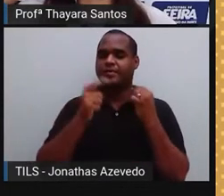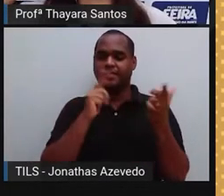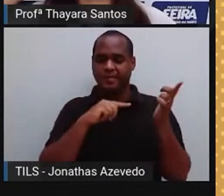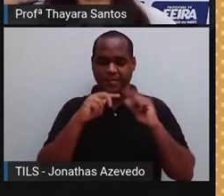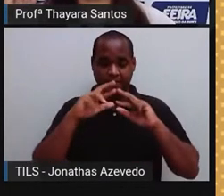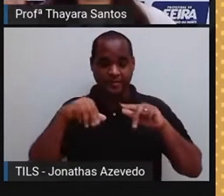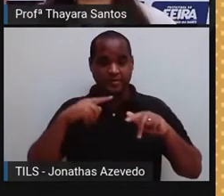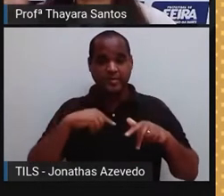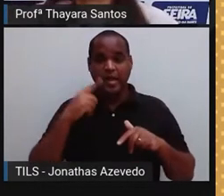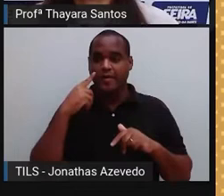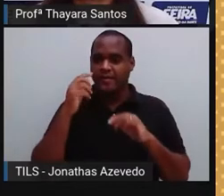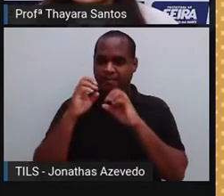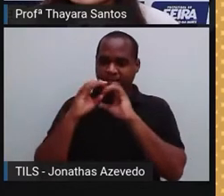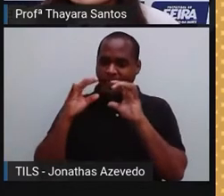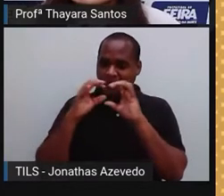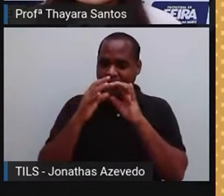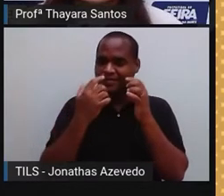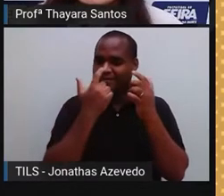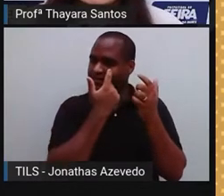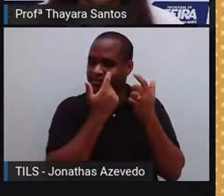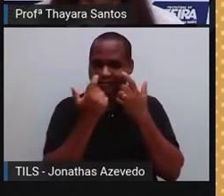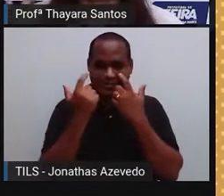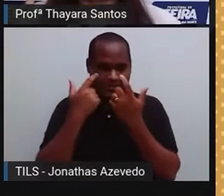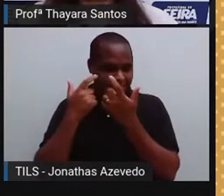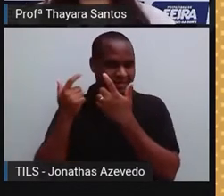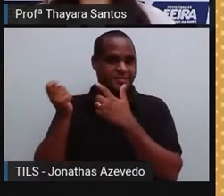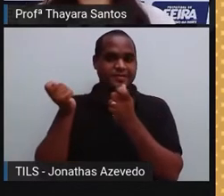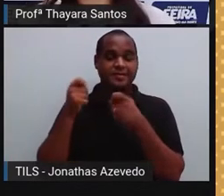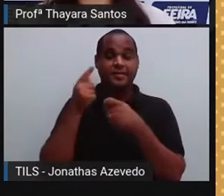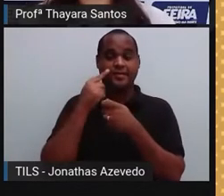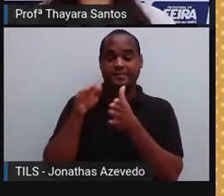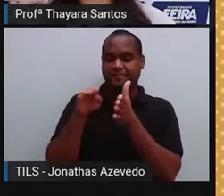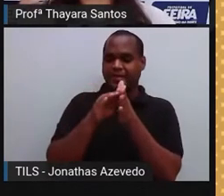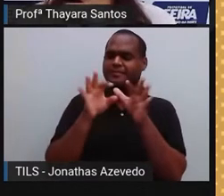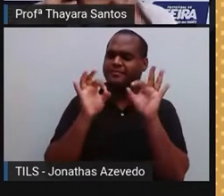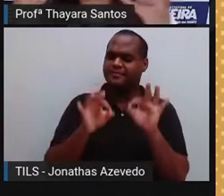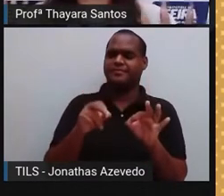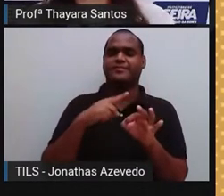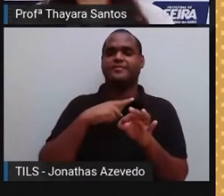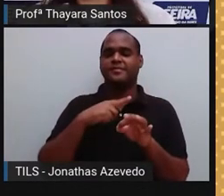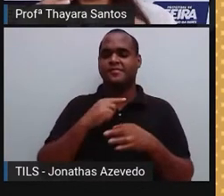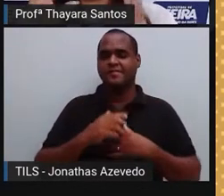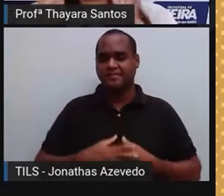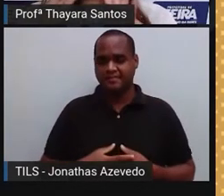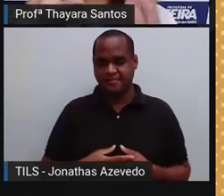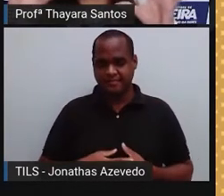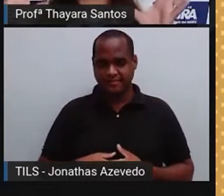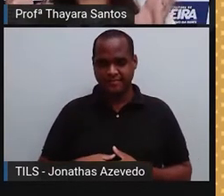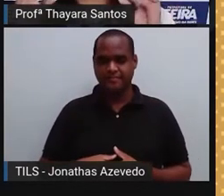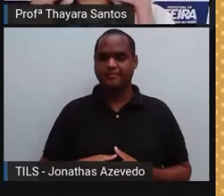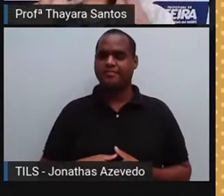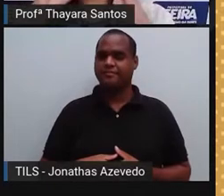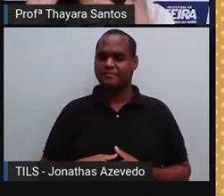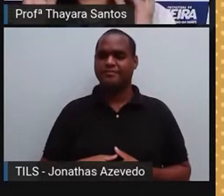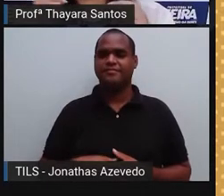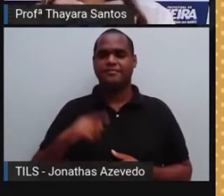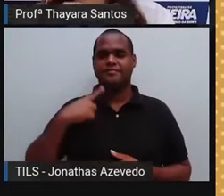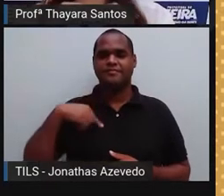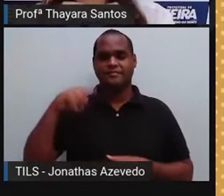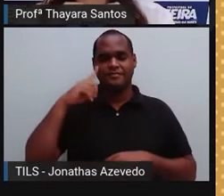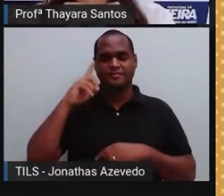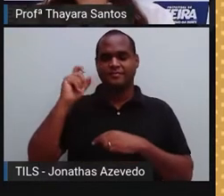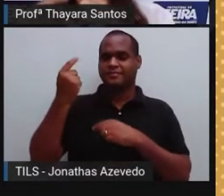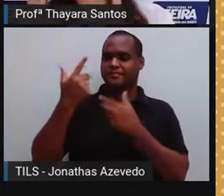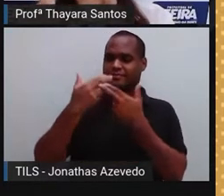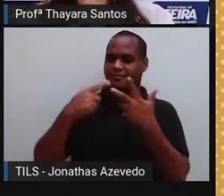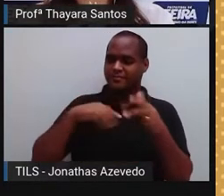parte de trás do nosso cérebro. Chegando lá, é que essa imagem vai ser formada, né? Esses estímulos luminosos vão ser